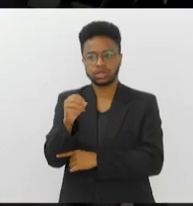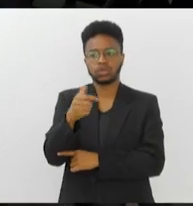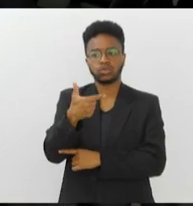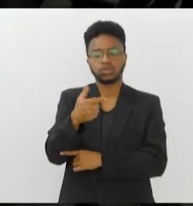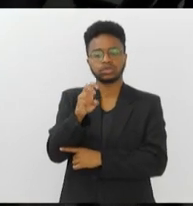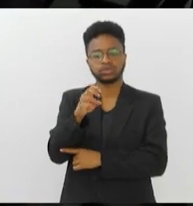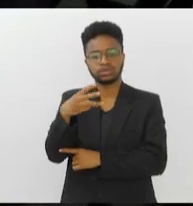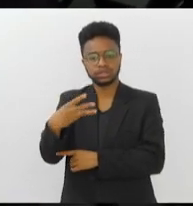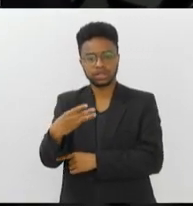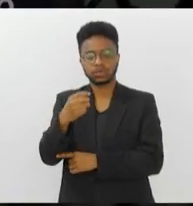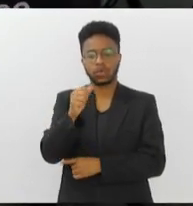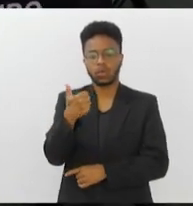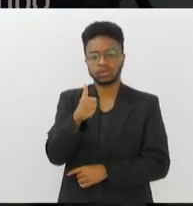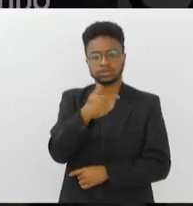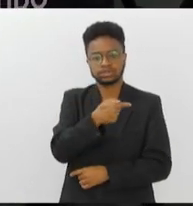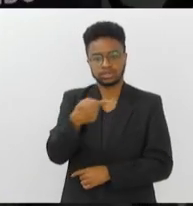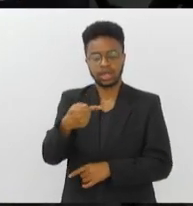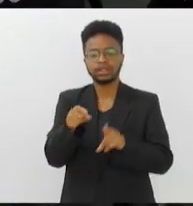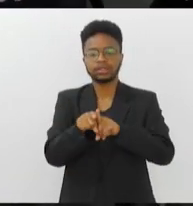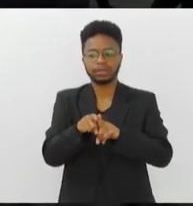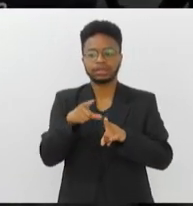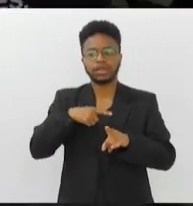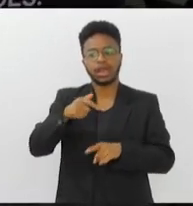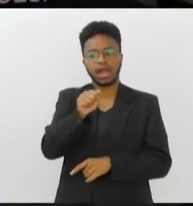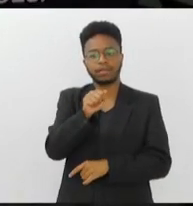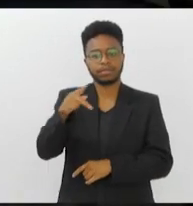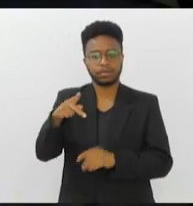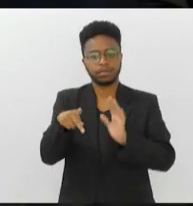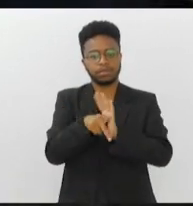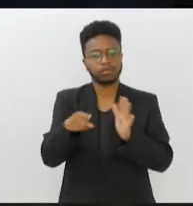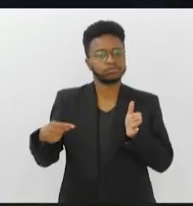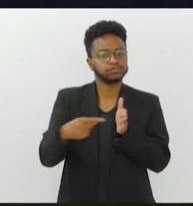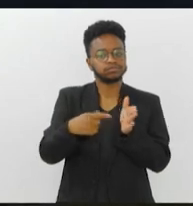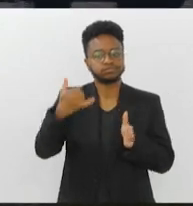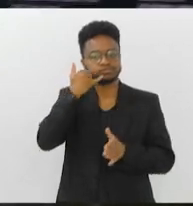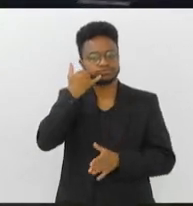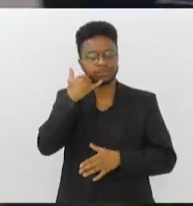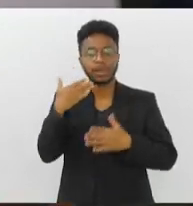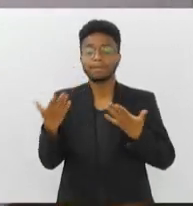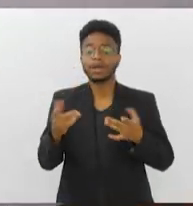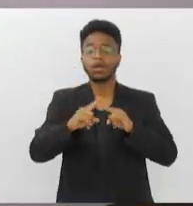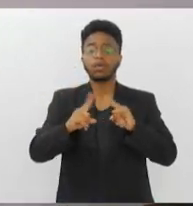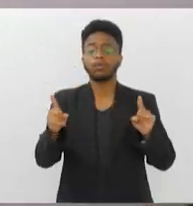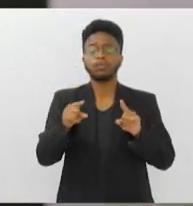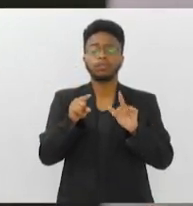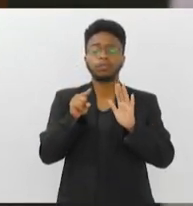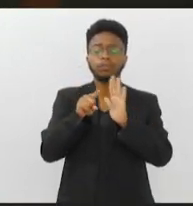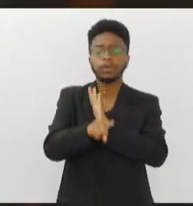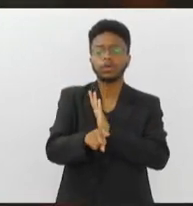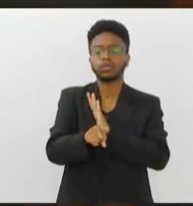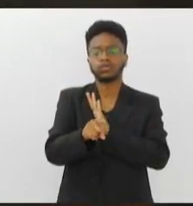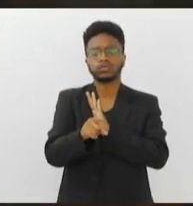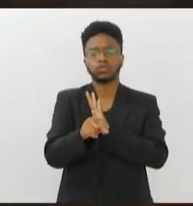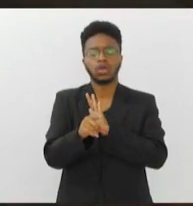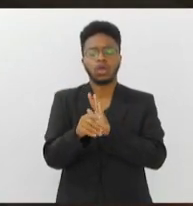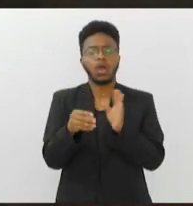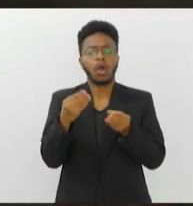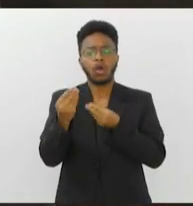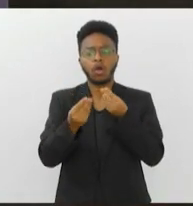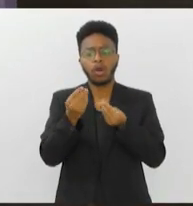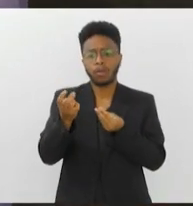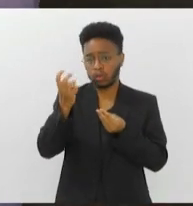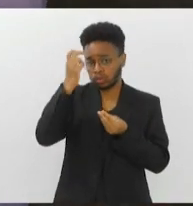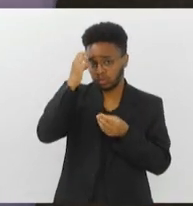além também do próprio aplicativo do Disque Denúncia. Agora eu te pergunto, até que ponto a cultura e também a